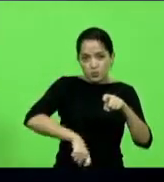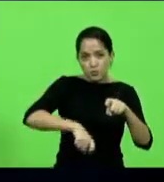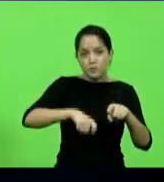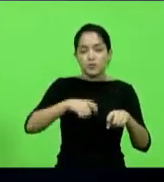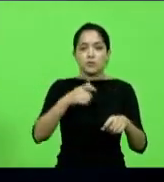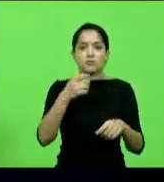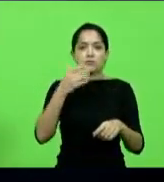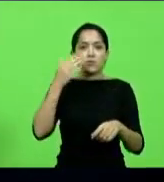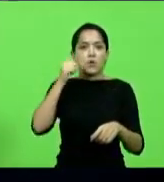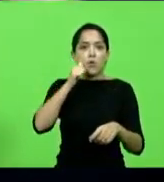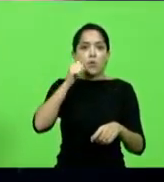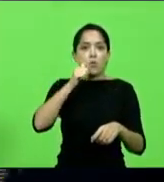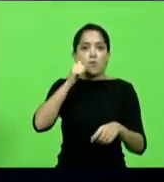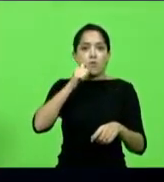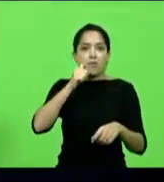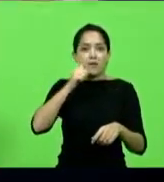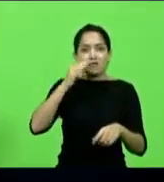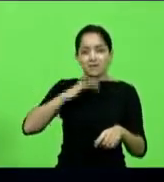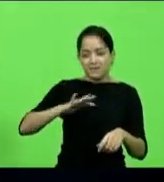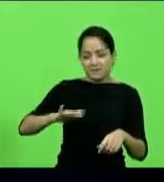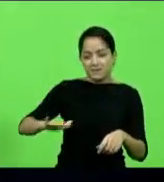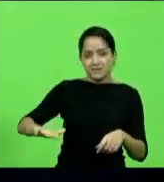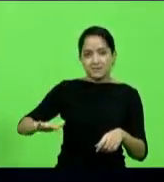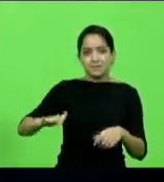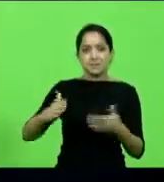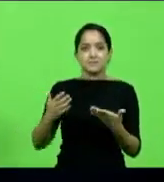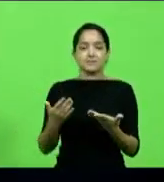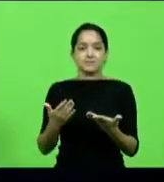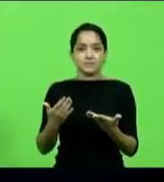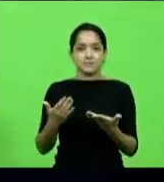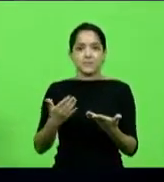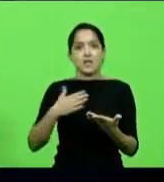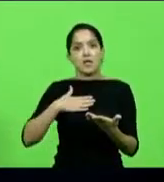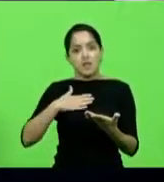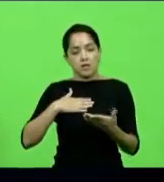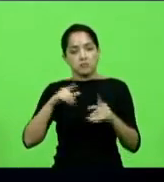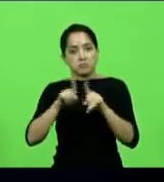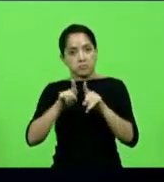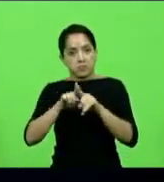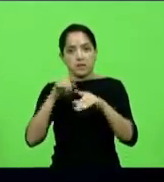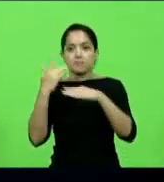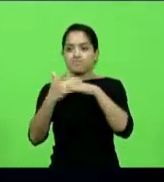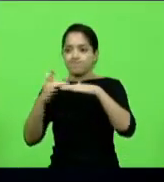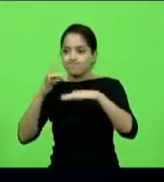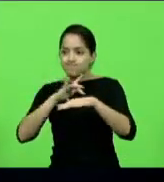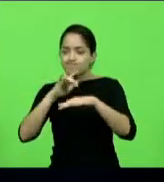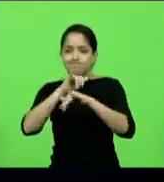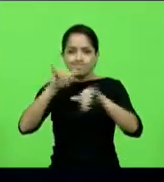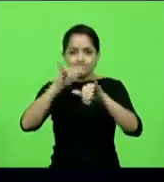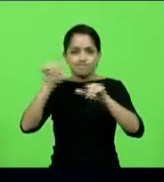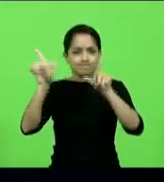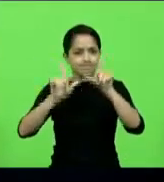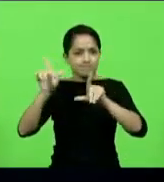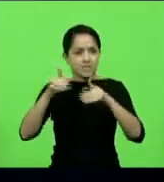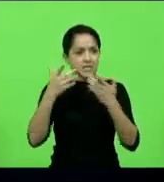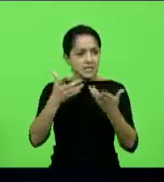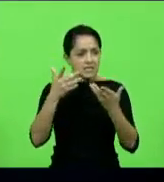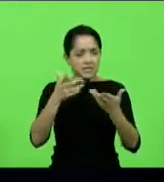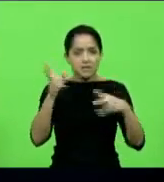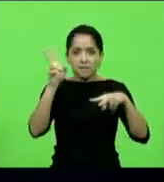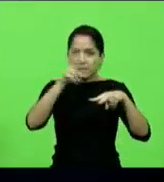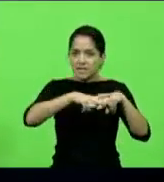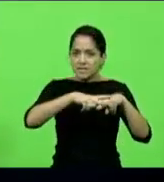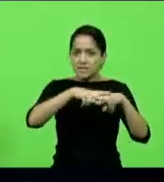igreja. Eu, novamente, mais um monte de gente, rede social, imprensa, queria prisão perpétua para aquele